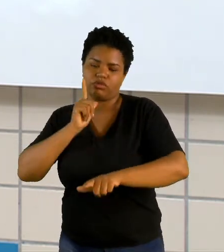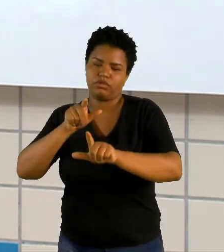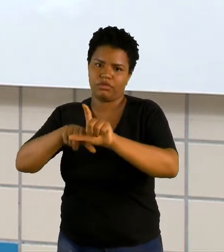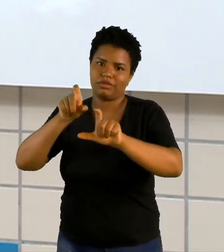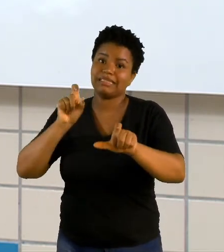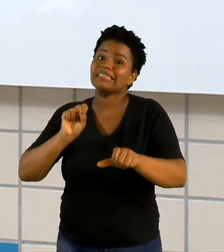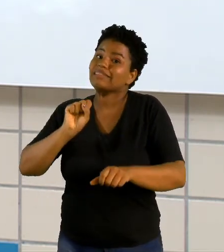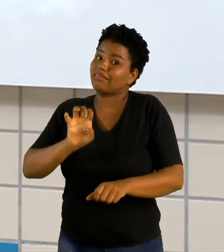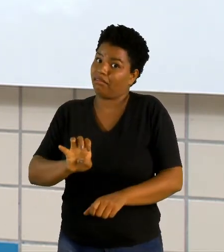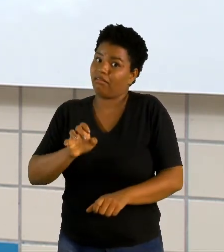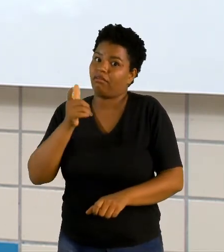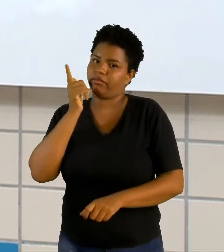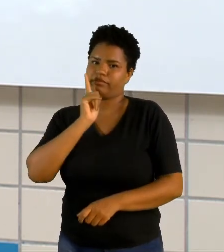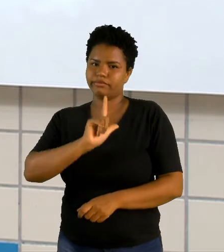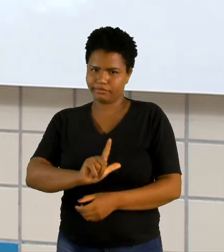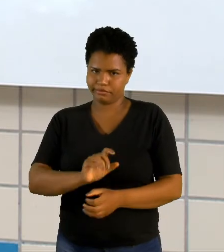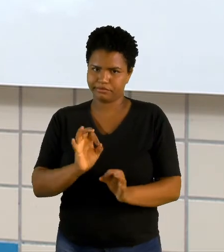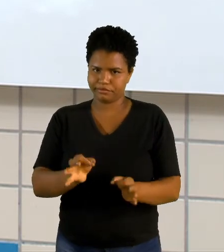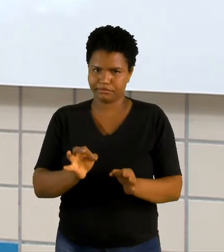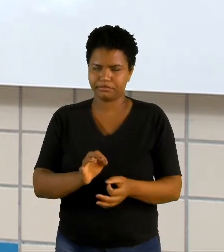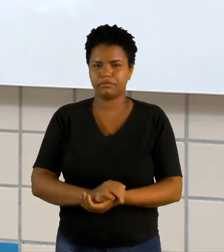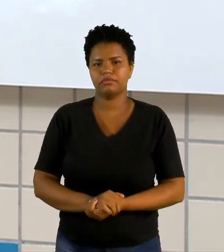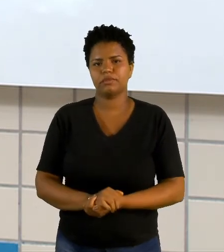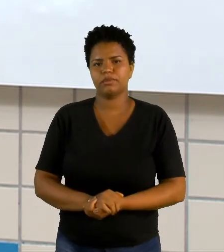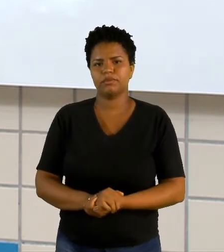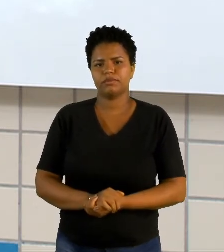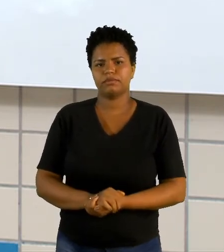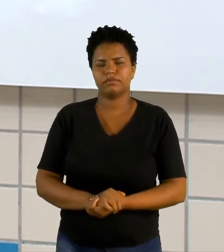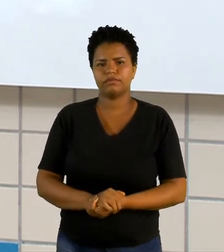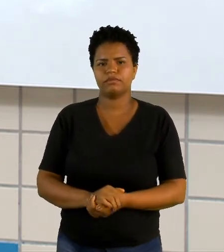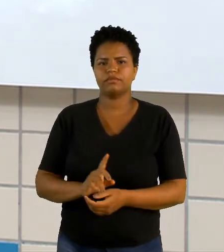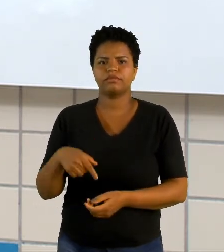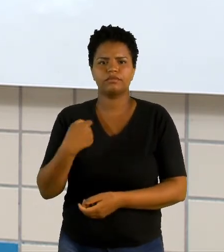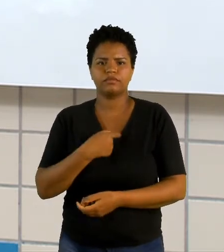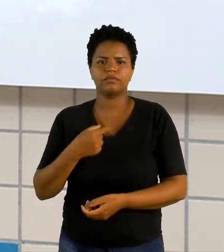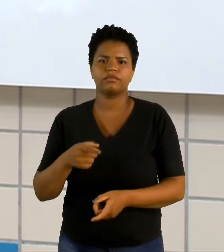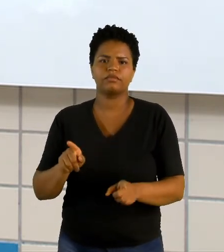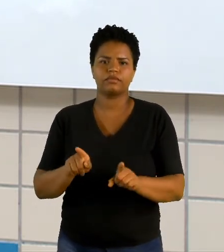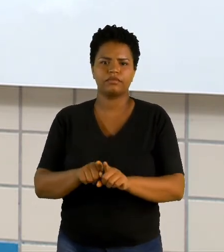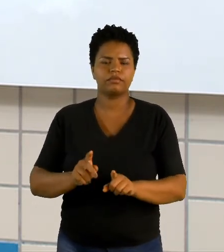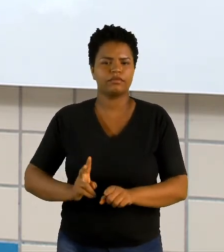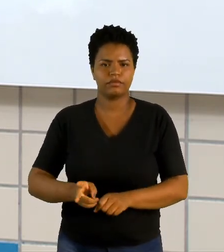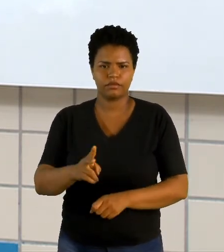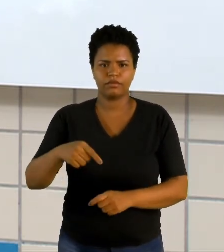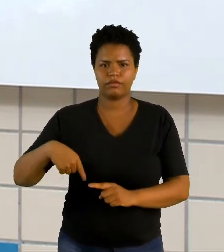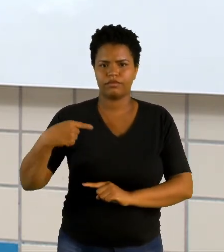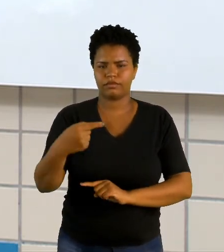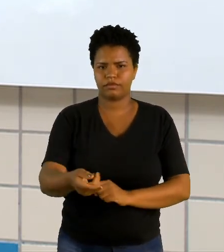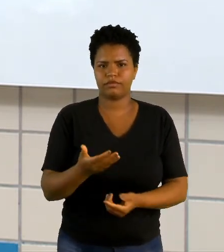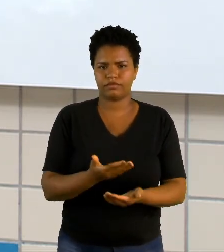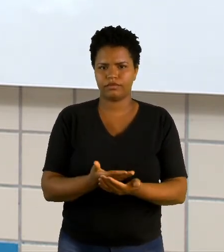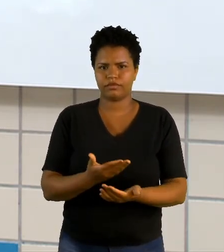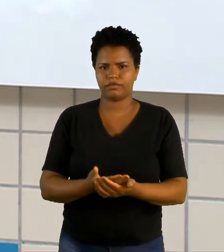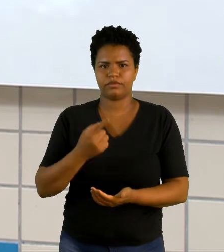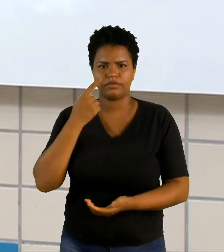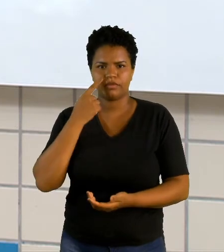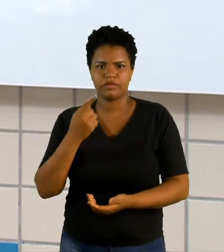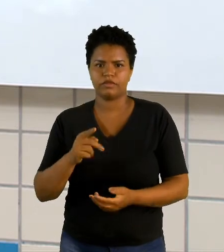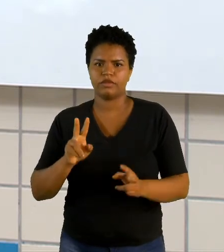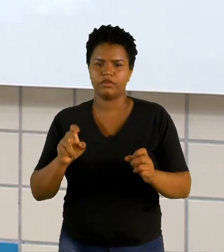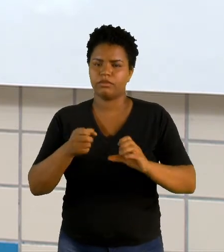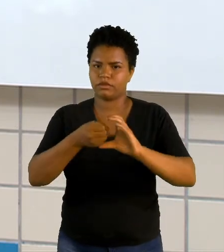conseguirem, certo? E nós vamos continuar nas nossas próximas aulas. Nós vamos ver sobre